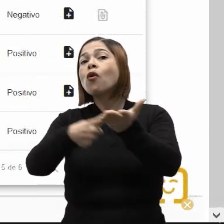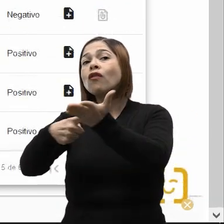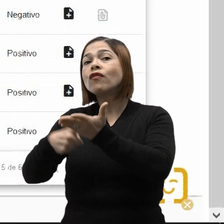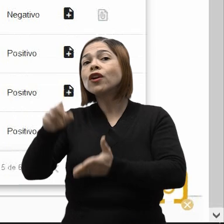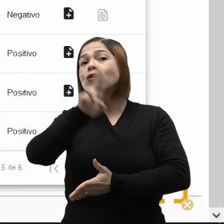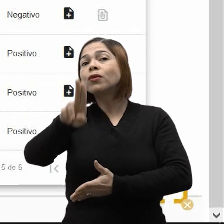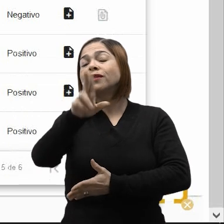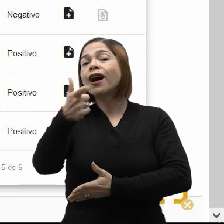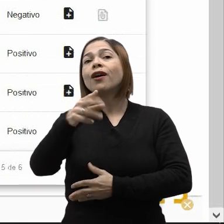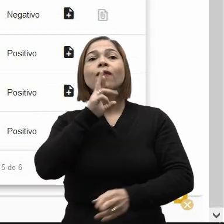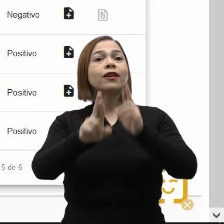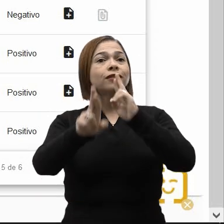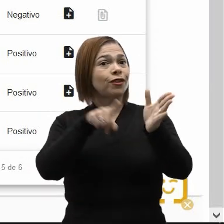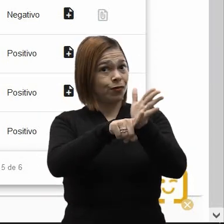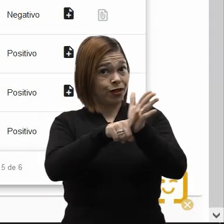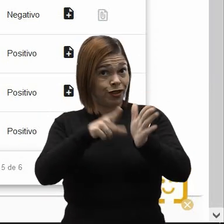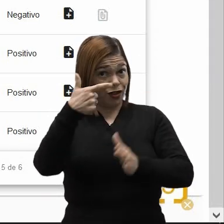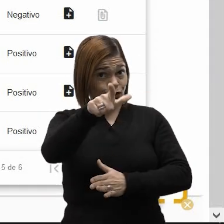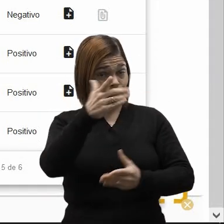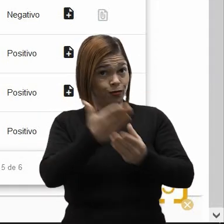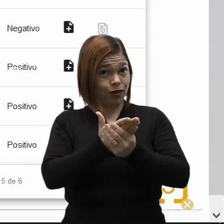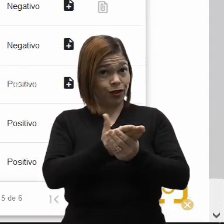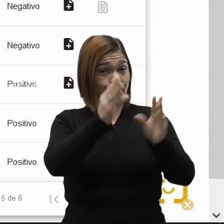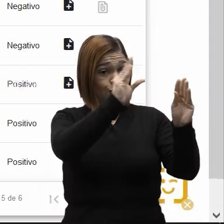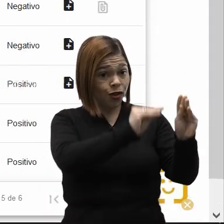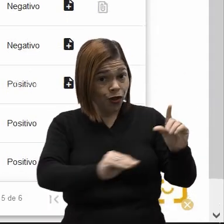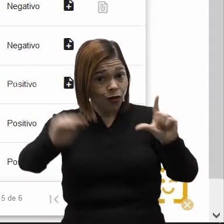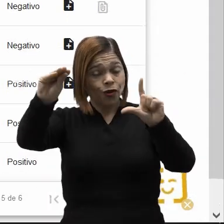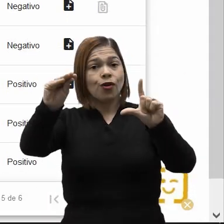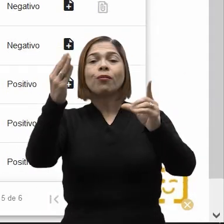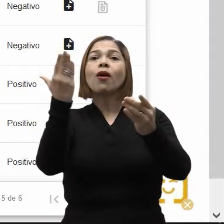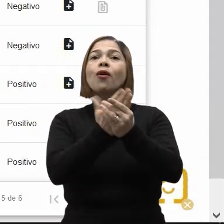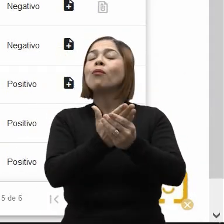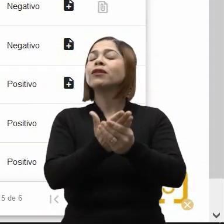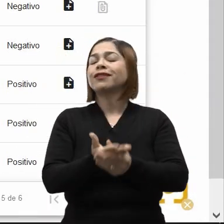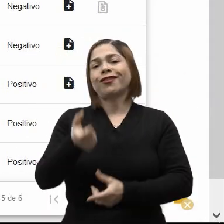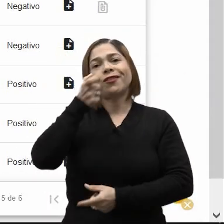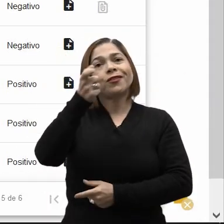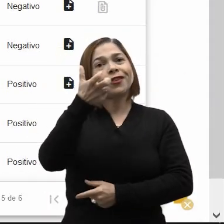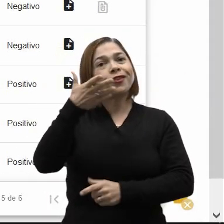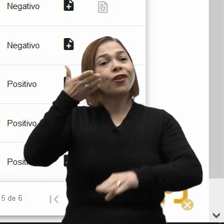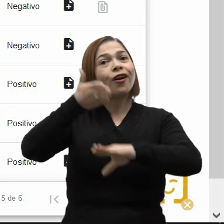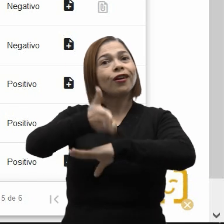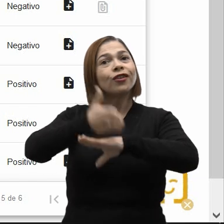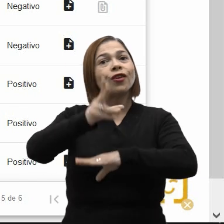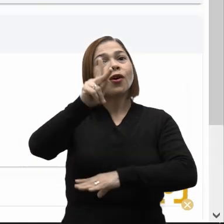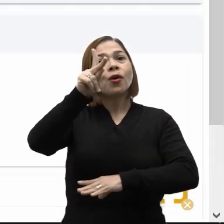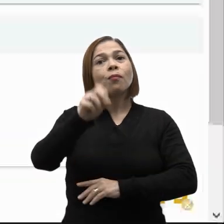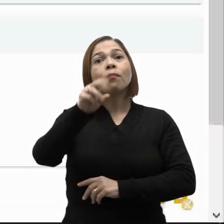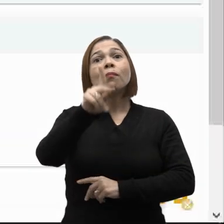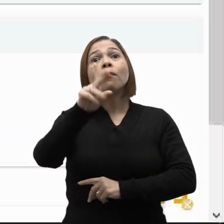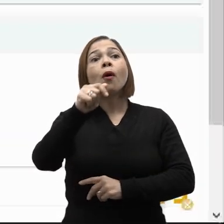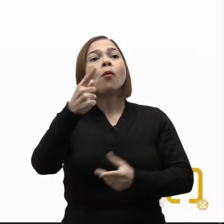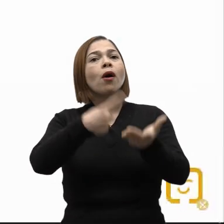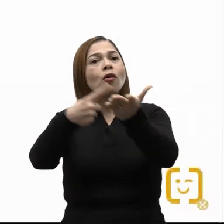onde pode reaproveitar os resultados de pesquisas e exportá-los para o processo de interesse. Ao acessar o módulo Poupa